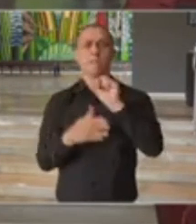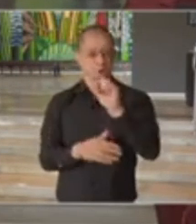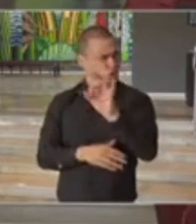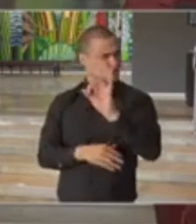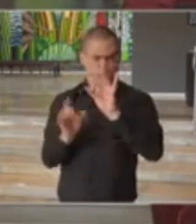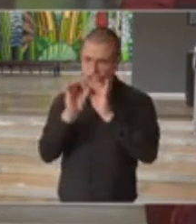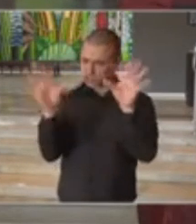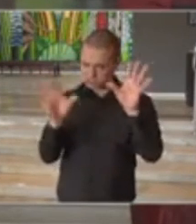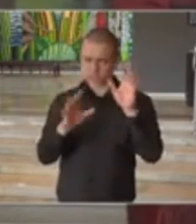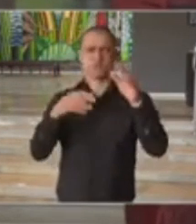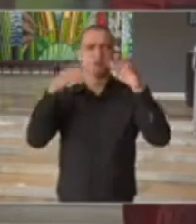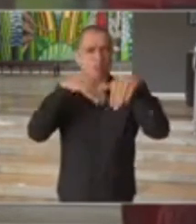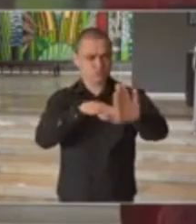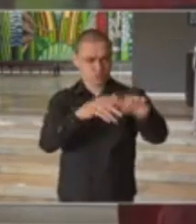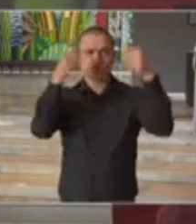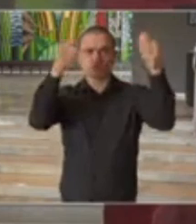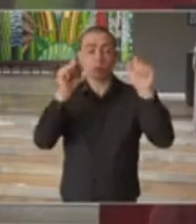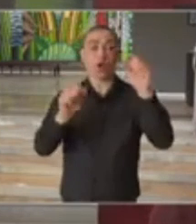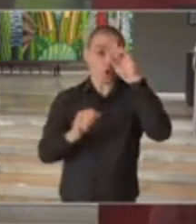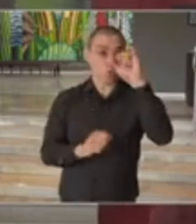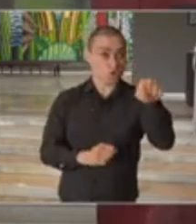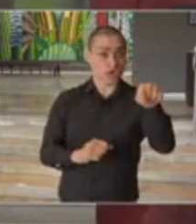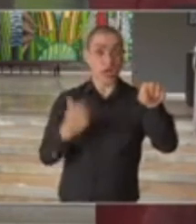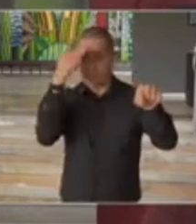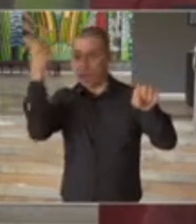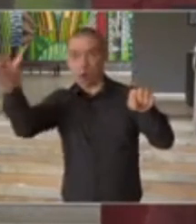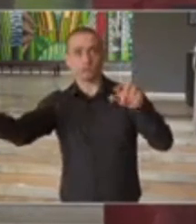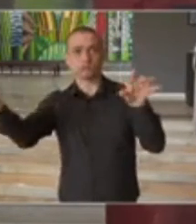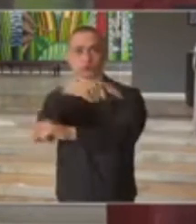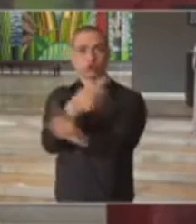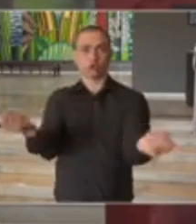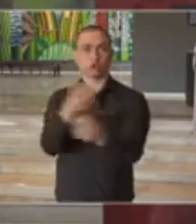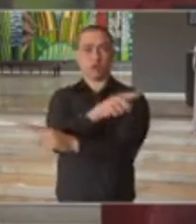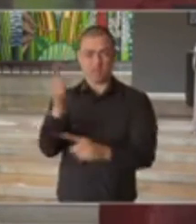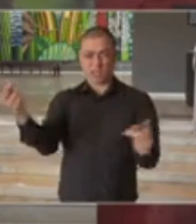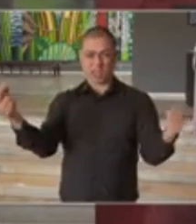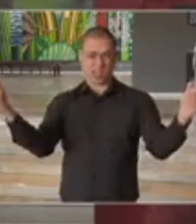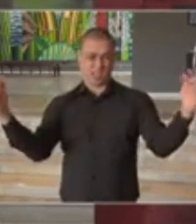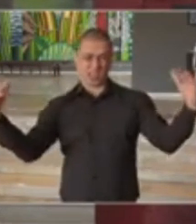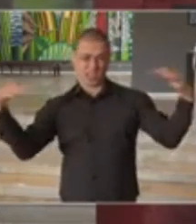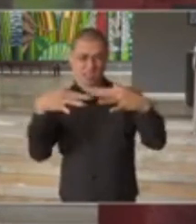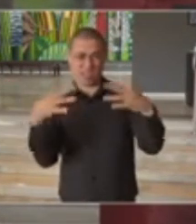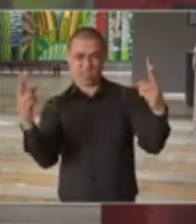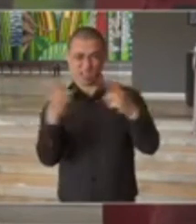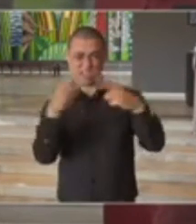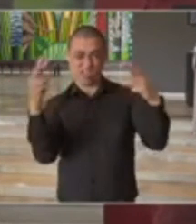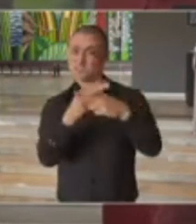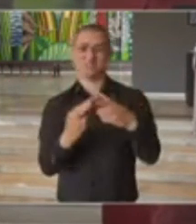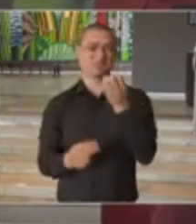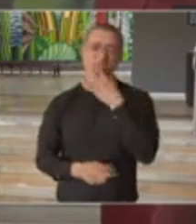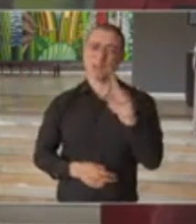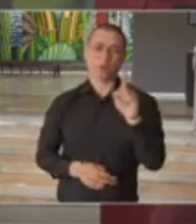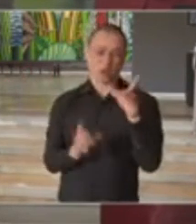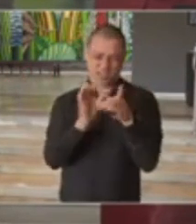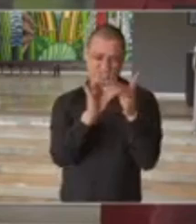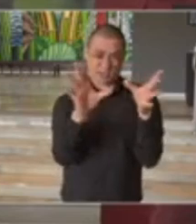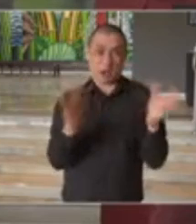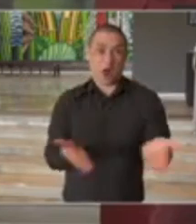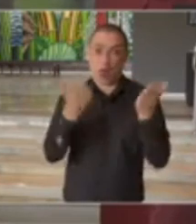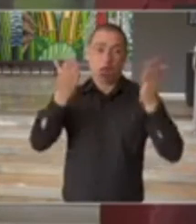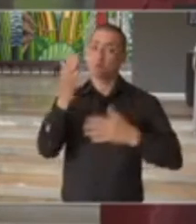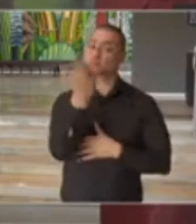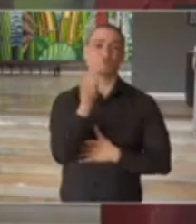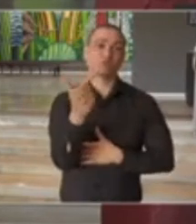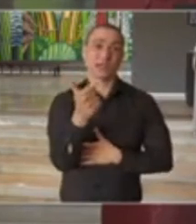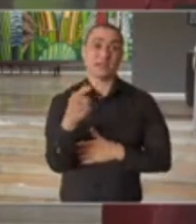suas manifestações em dias distintos. O confronto pessoal não atende à democracia e